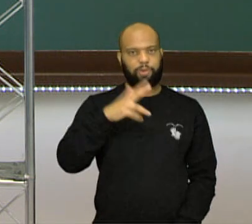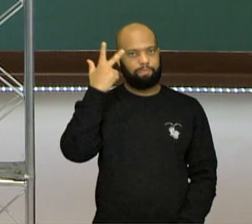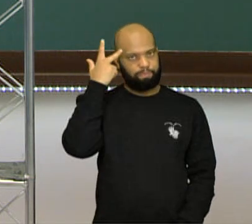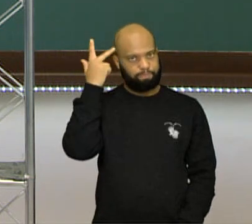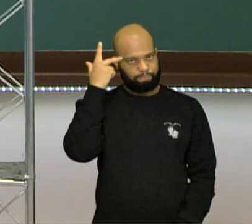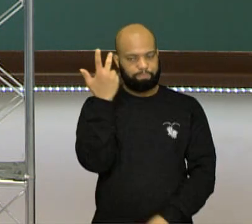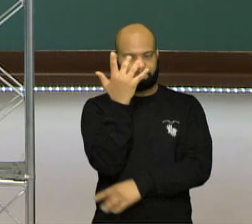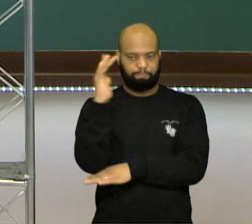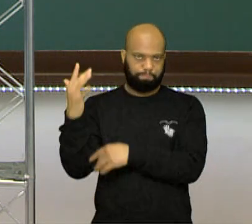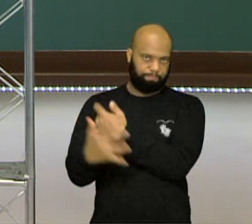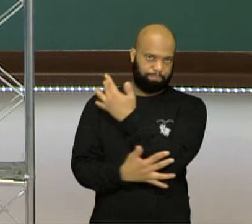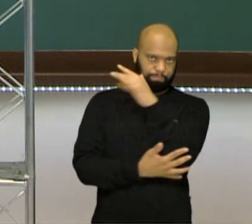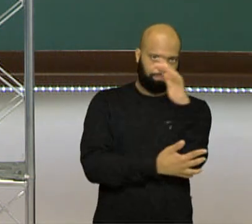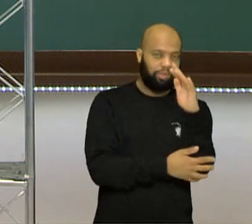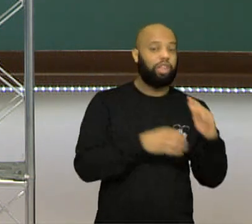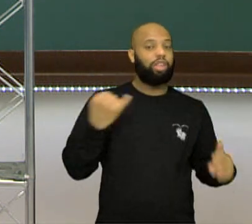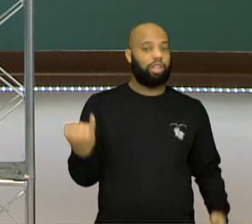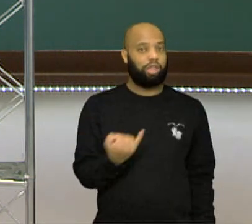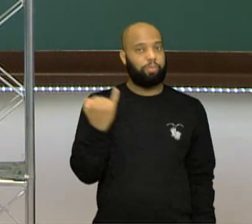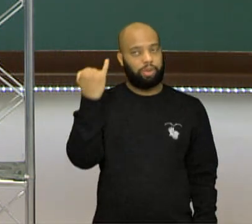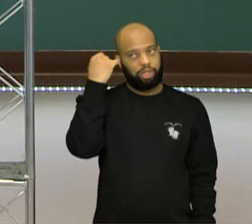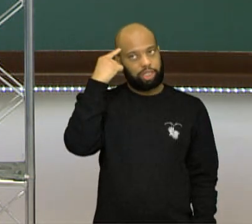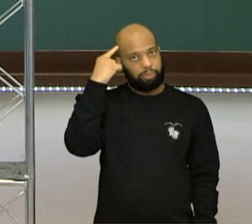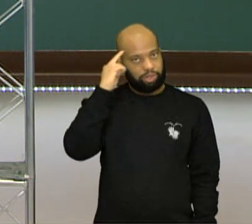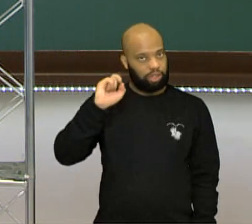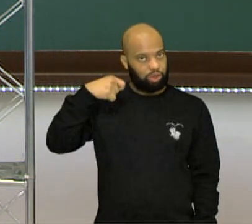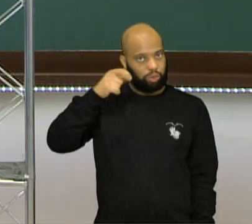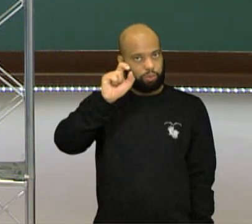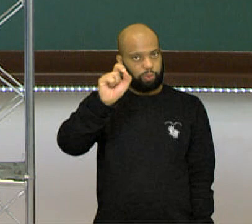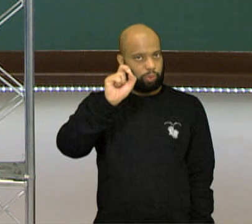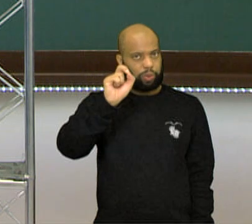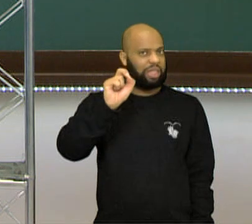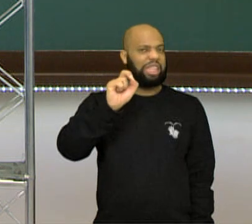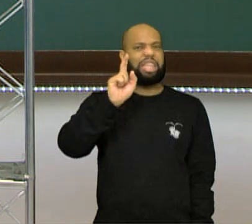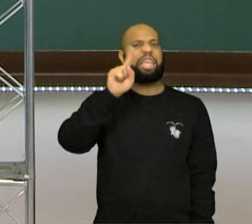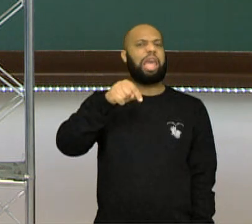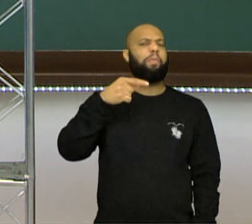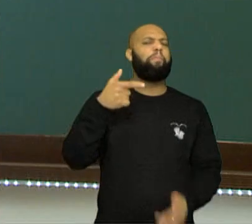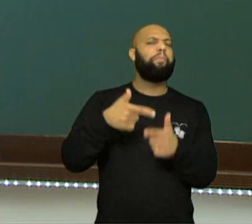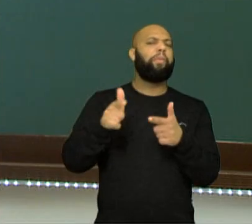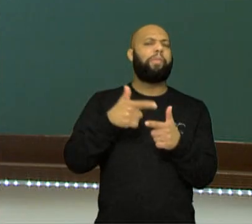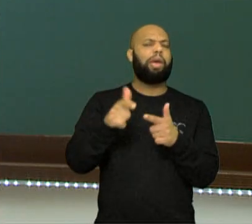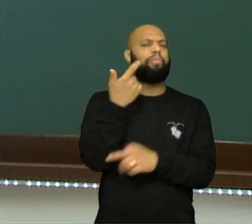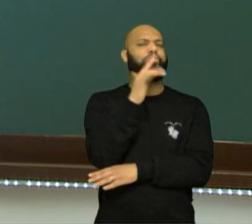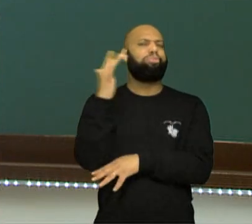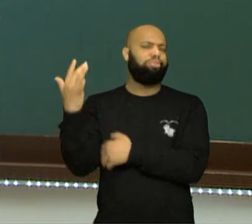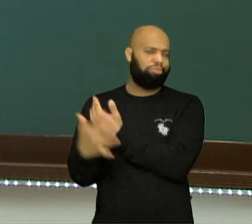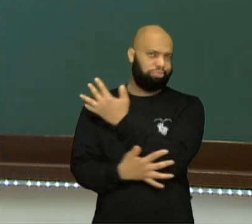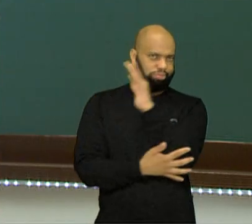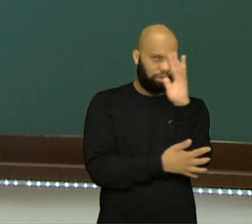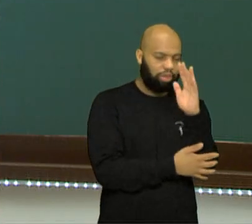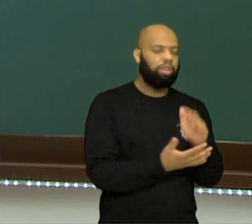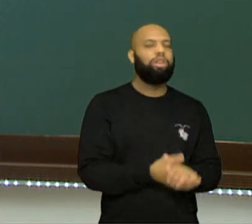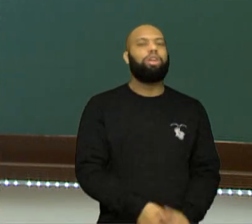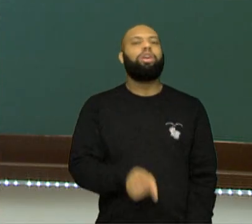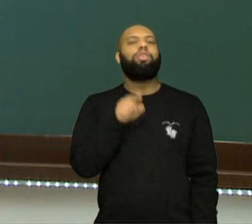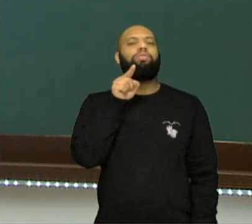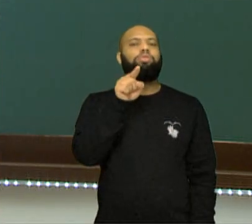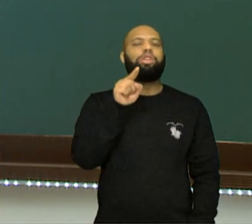si. E aí nós temos que refletir a respeito, o que são os problemas ambientais e se você